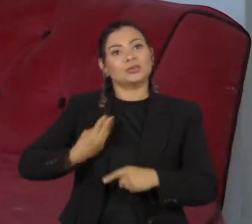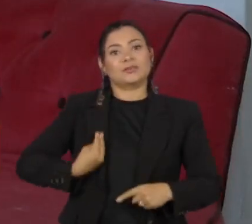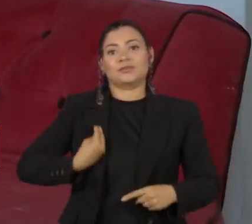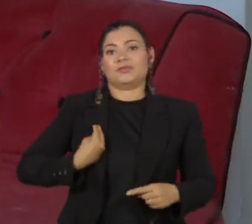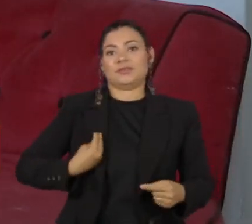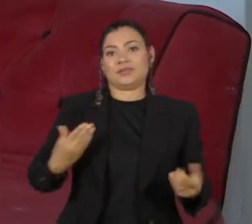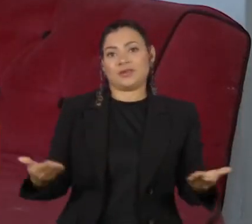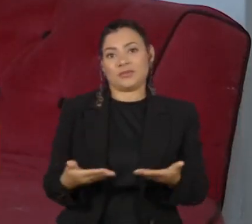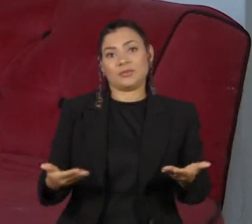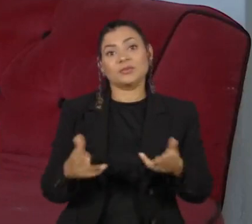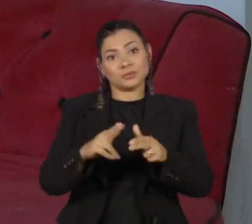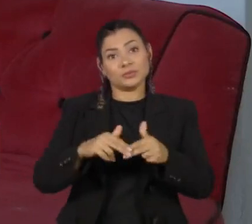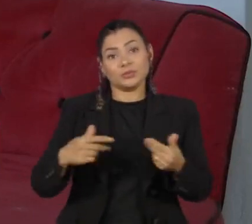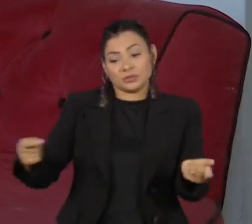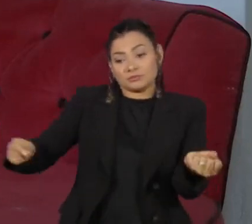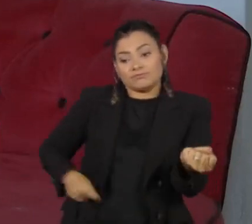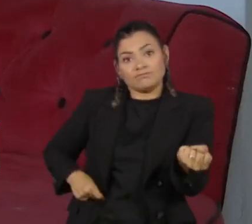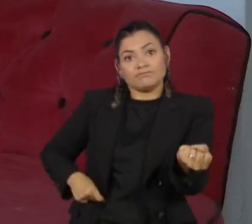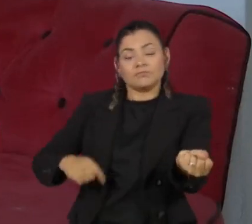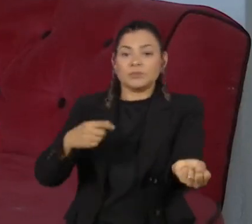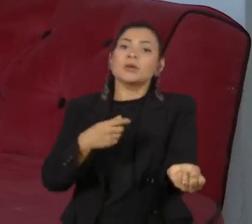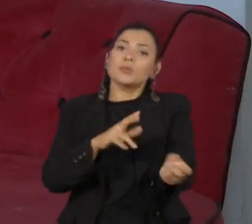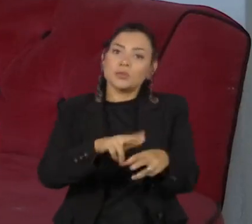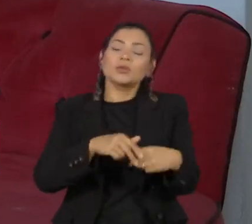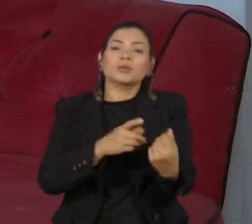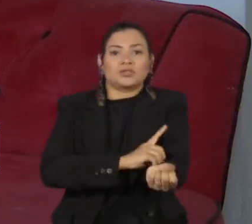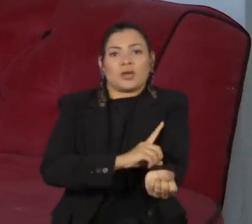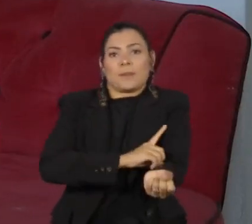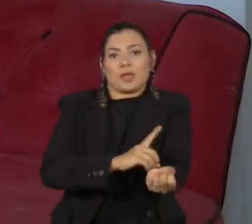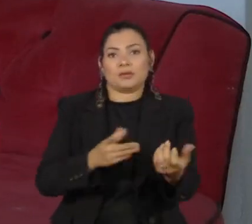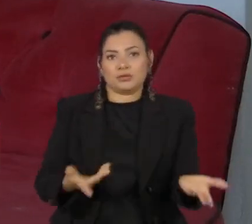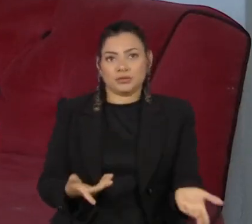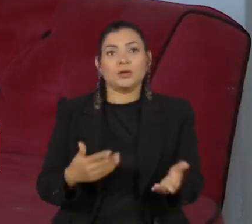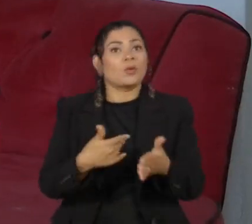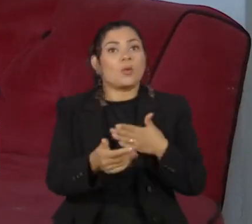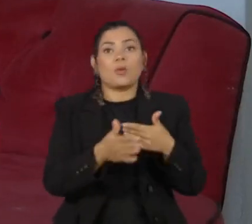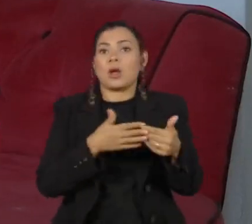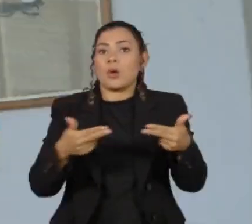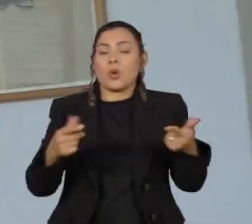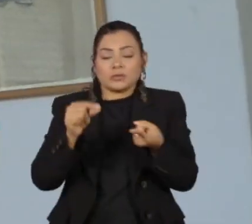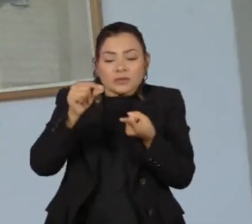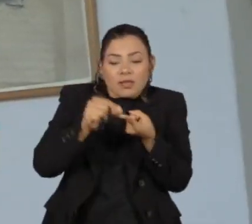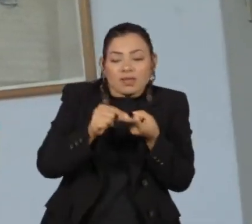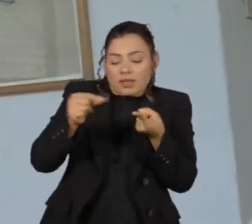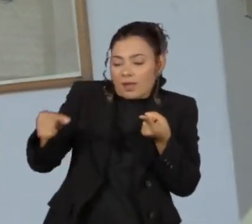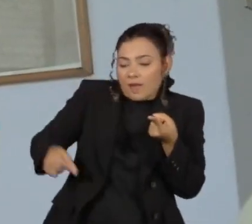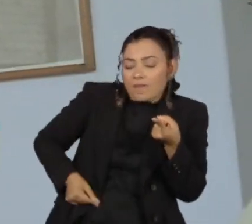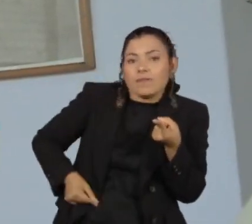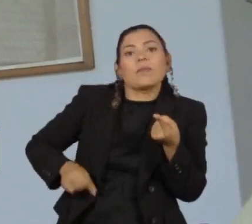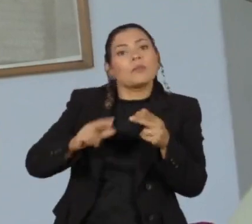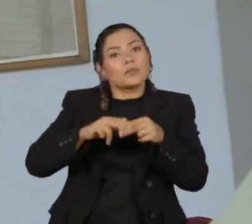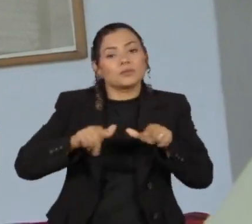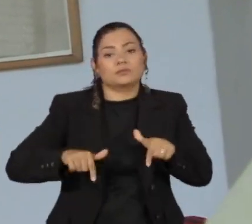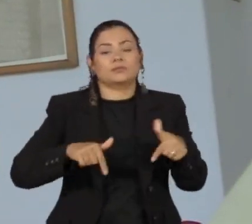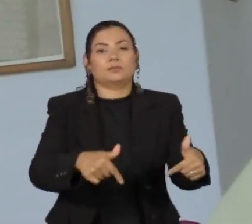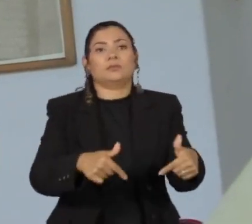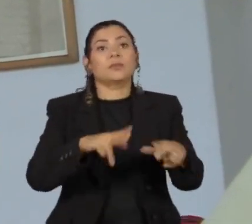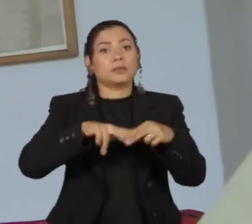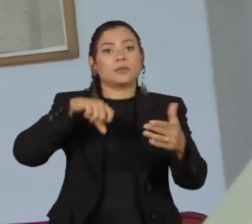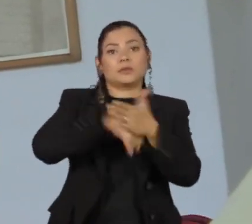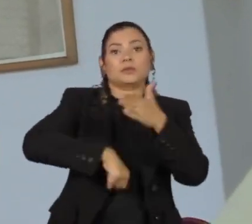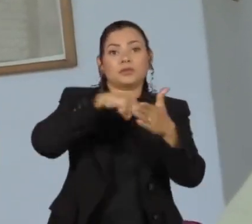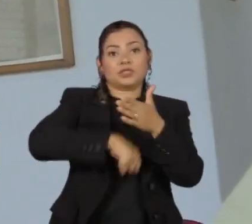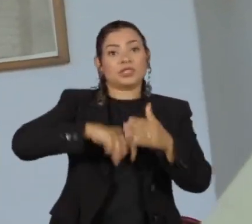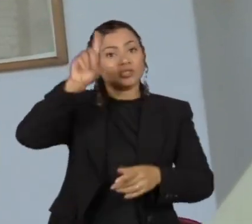falando com você e que torna possível fazer qualquer coisa na minha vida. Ela também é ativista